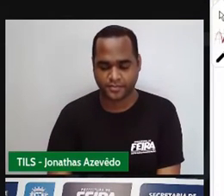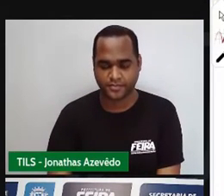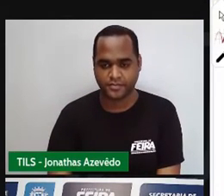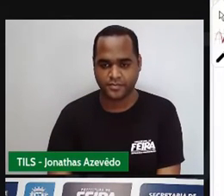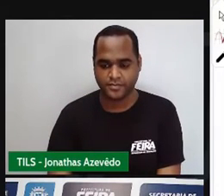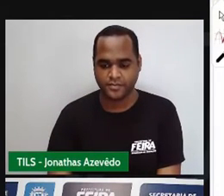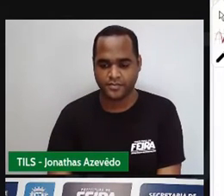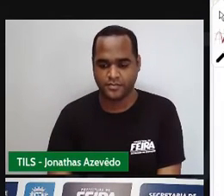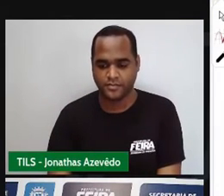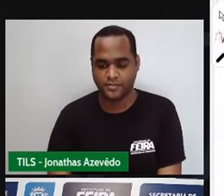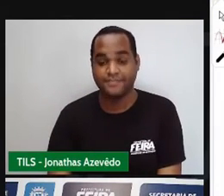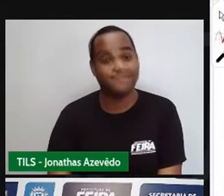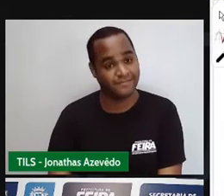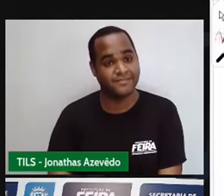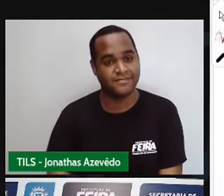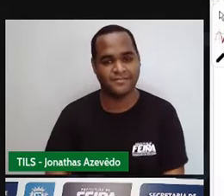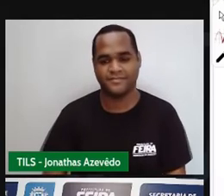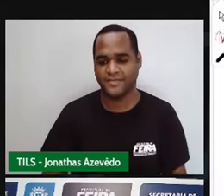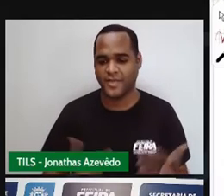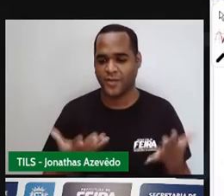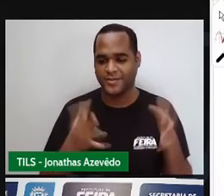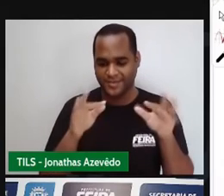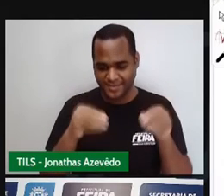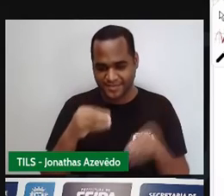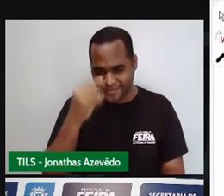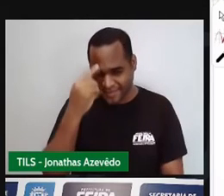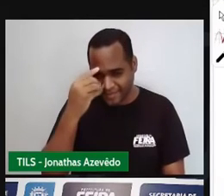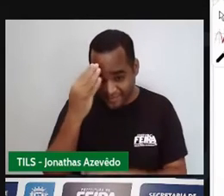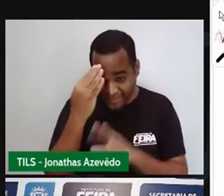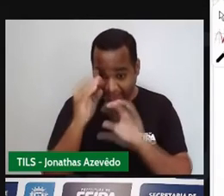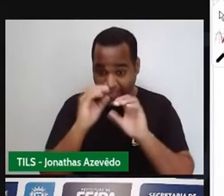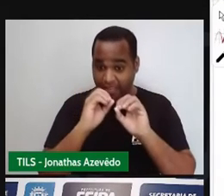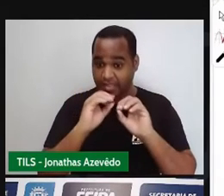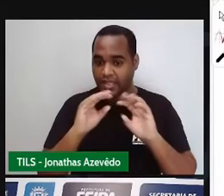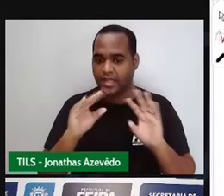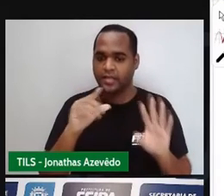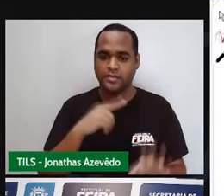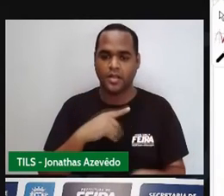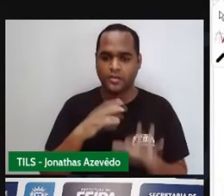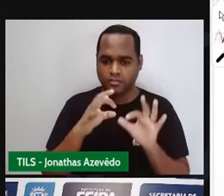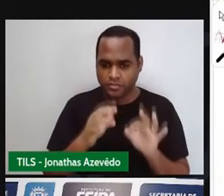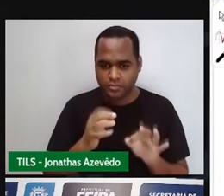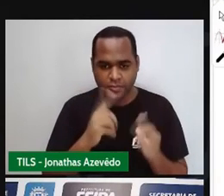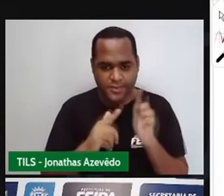Será que até aqui você já conseguiu rascunhar algum cálculo